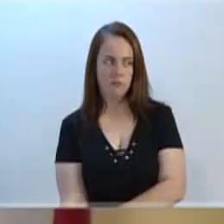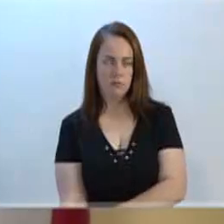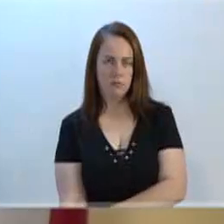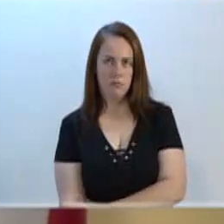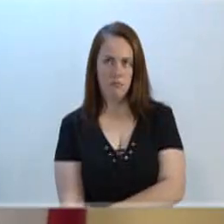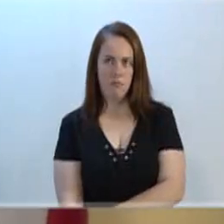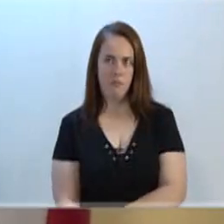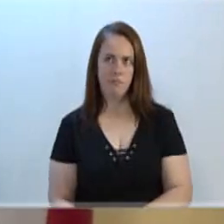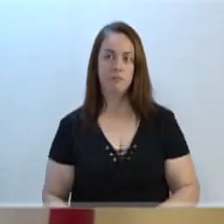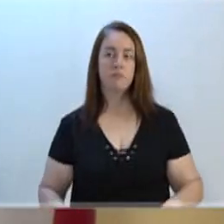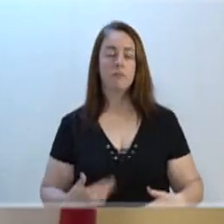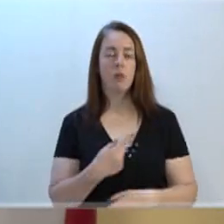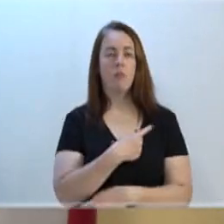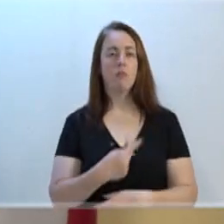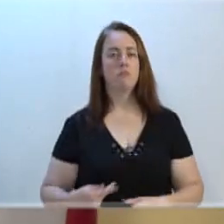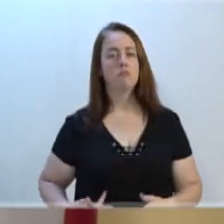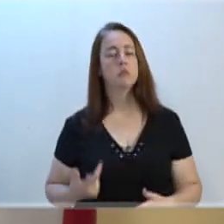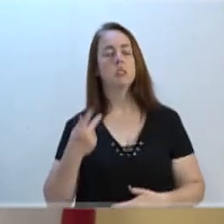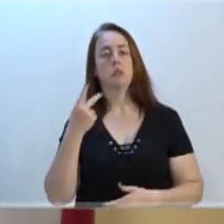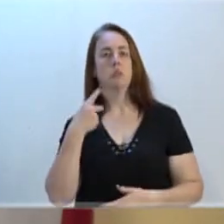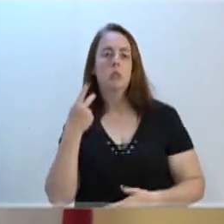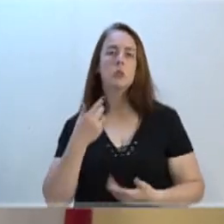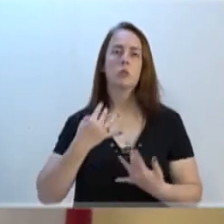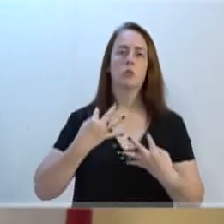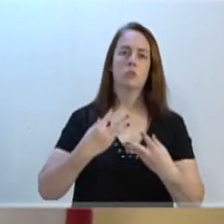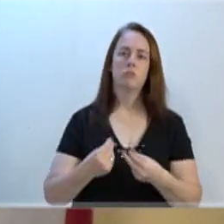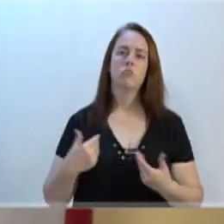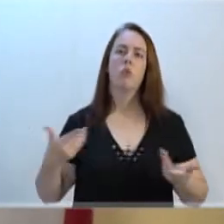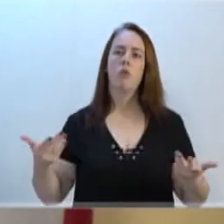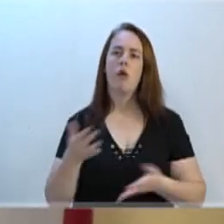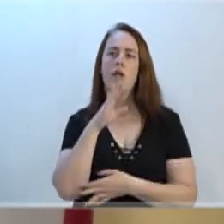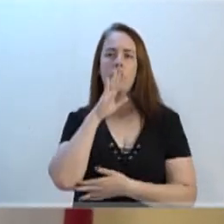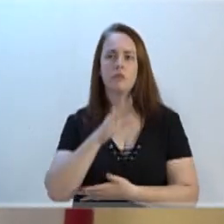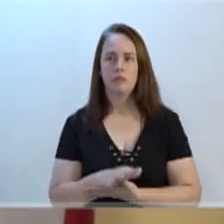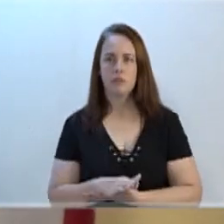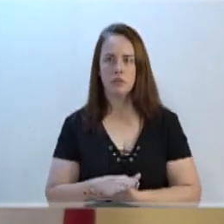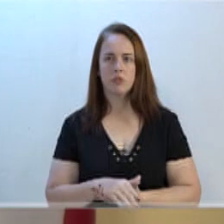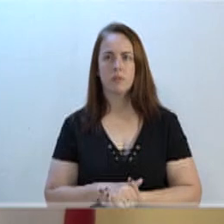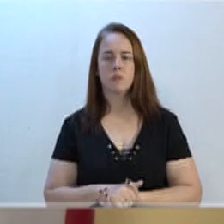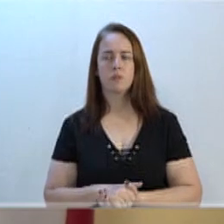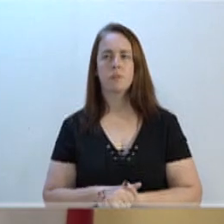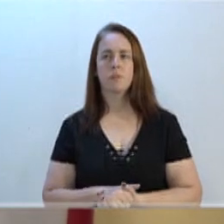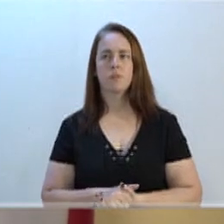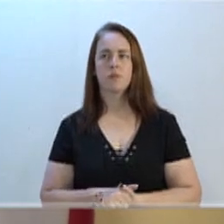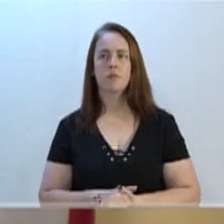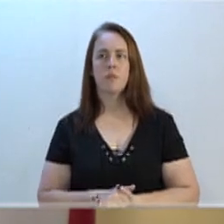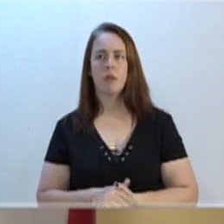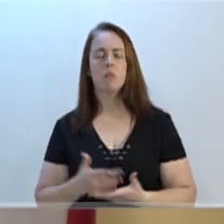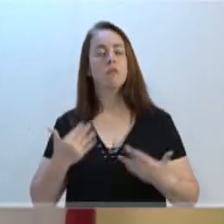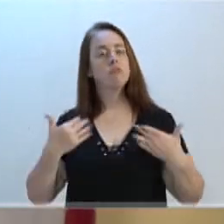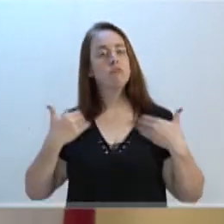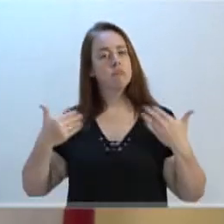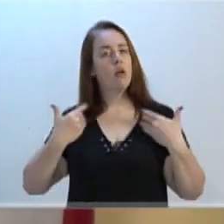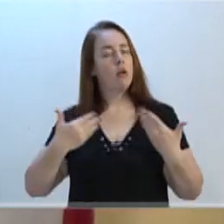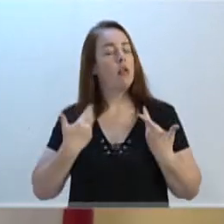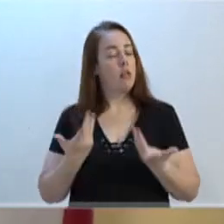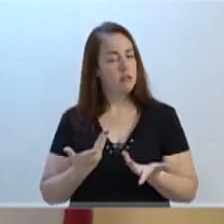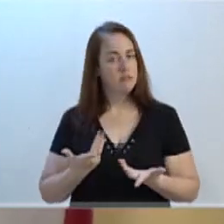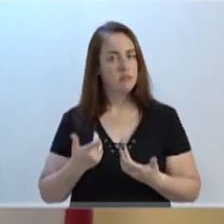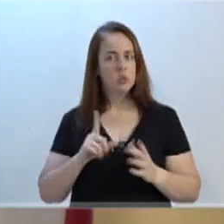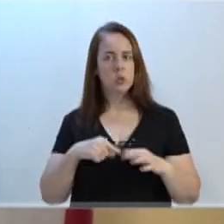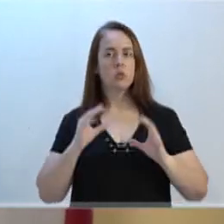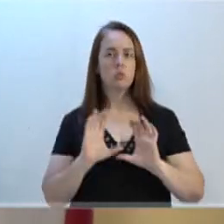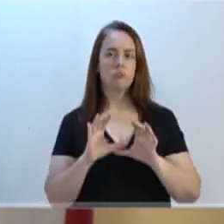Senhor presidente, seus vereadores, eu trago nesta tarde uma alegria muito grande na nossa